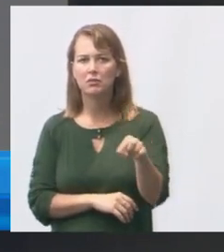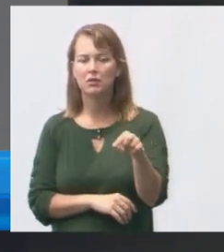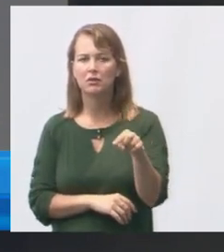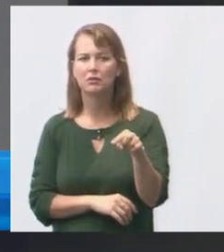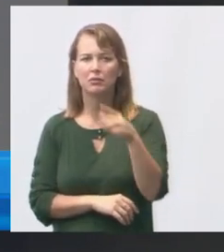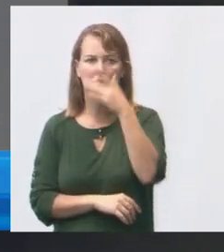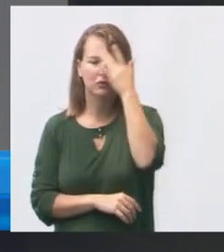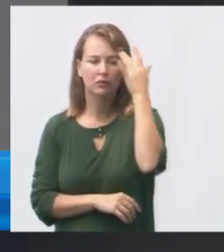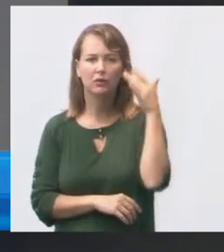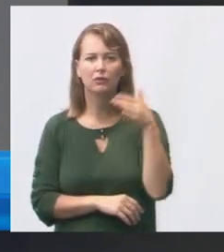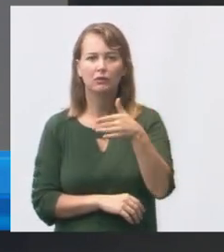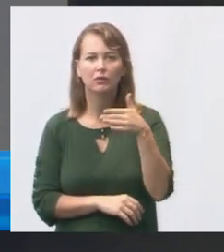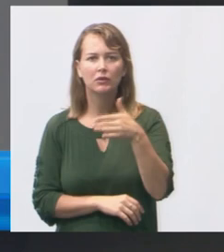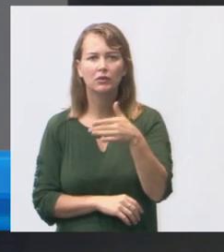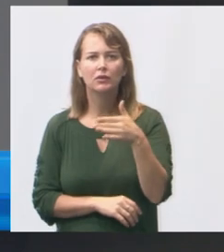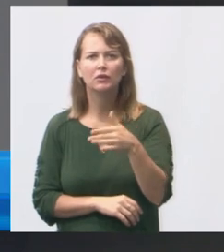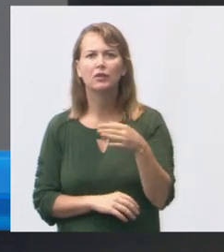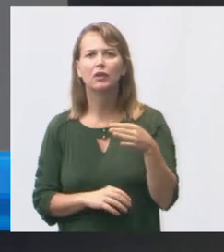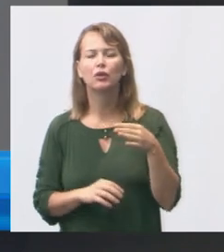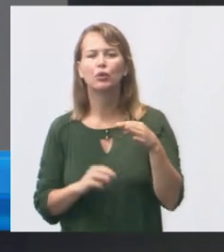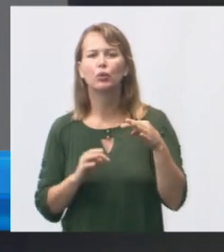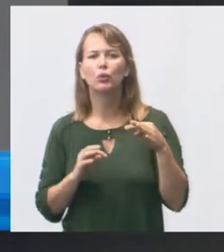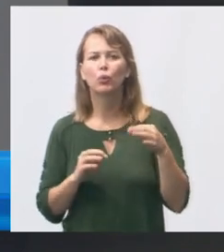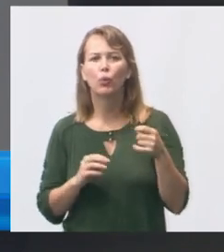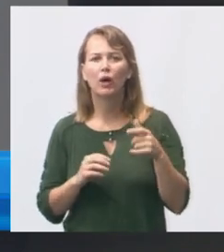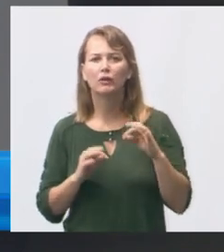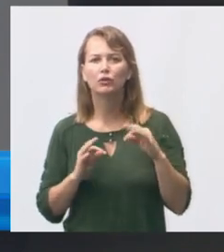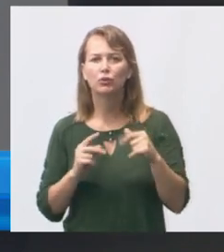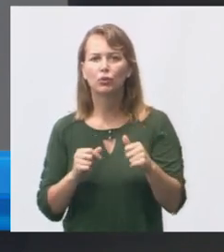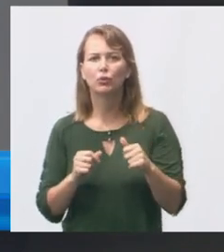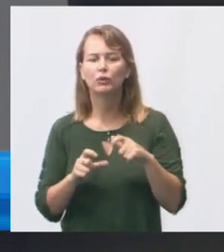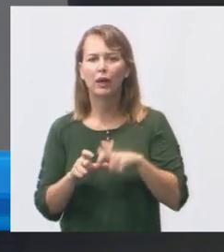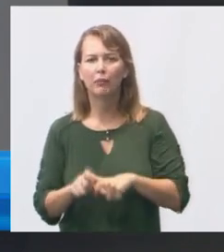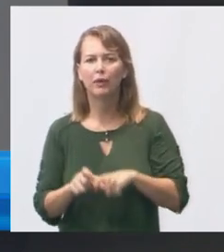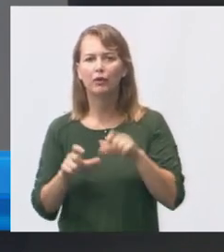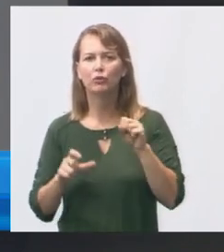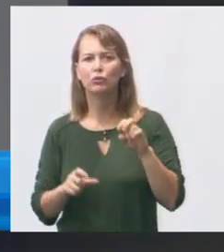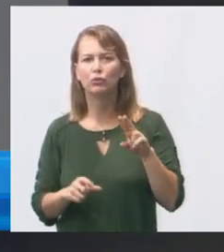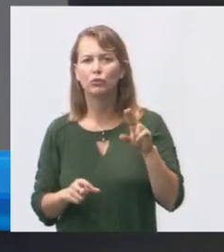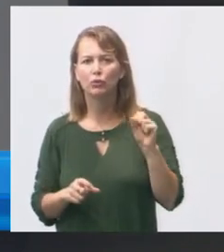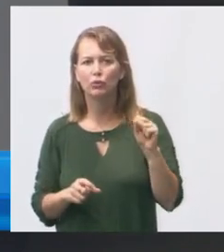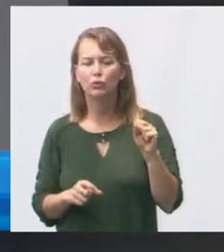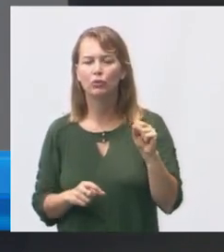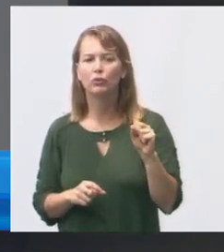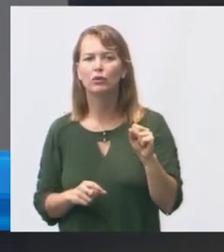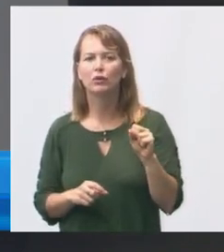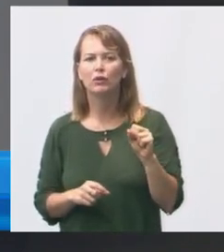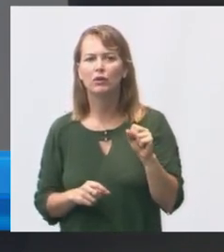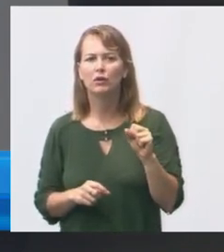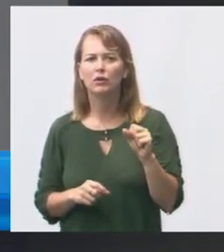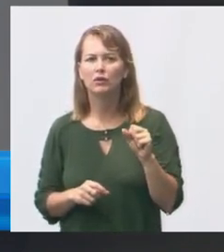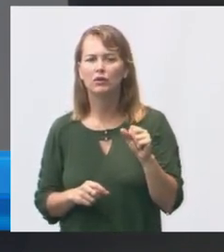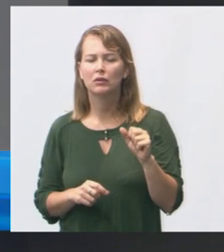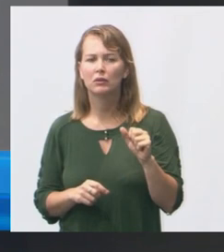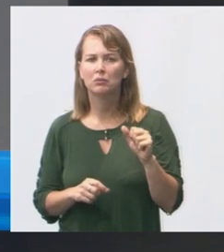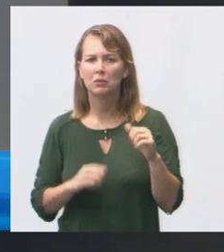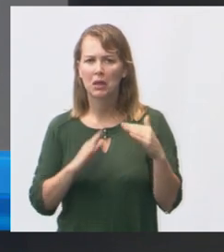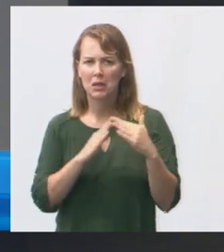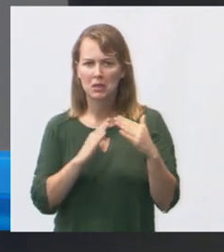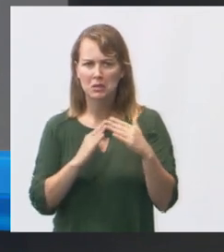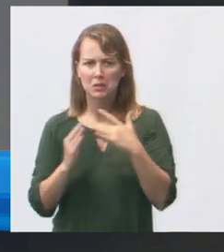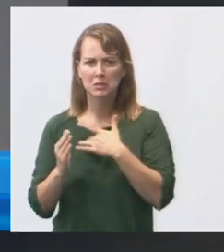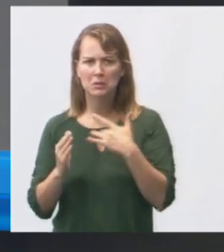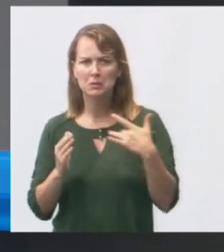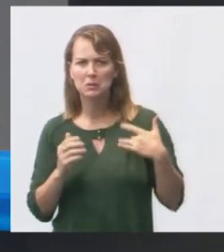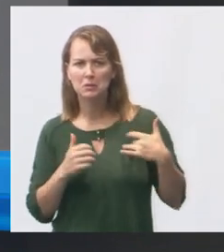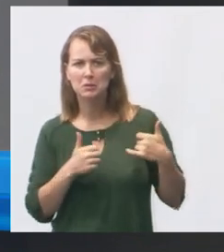quase todo mundo ali dependente SUS o imóvel de 2007 sendo bem amplo bastante conservado